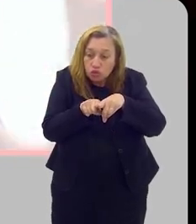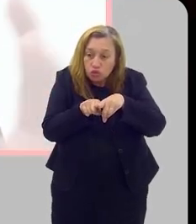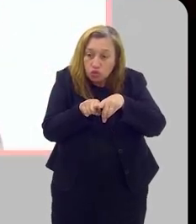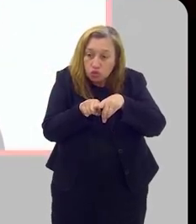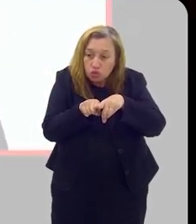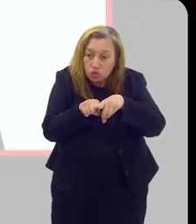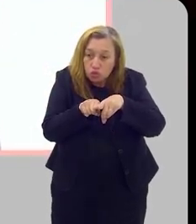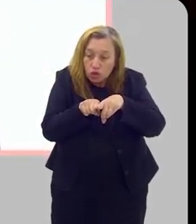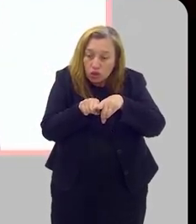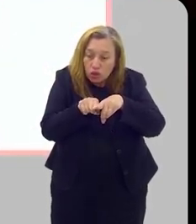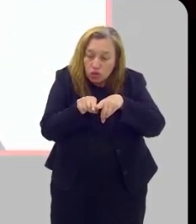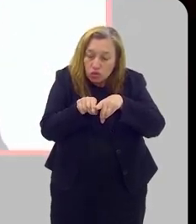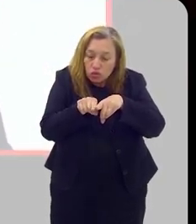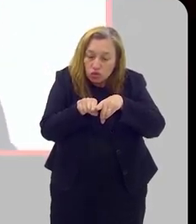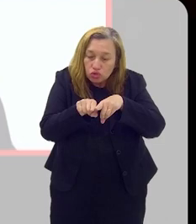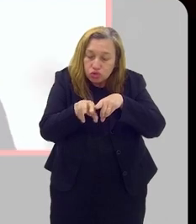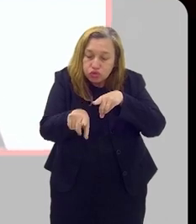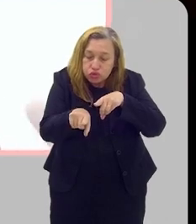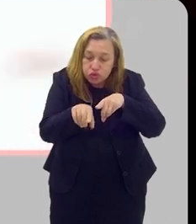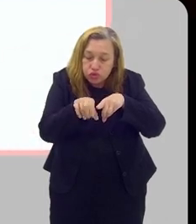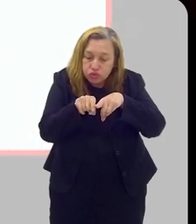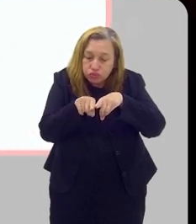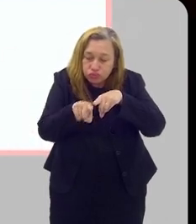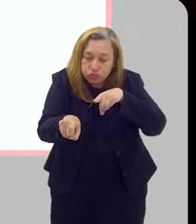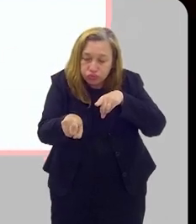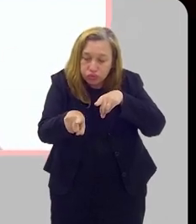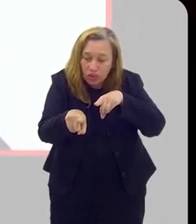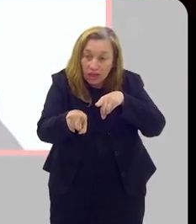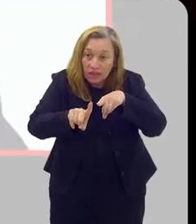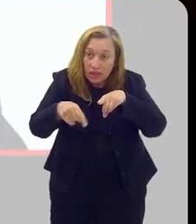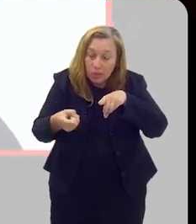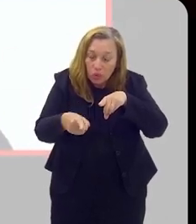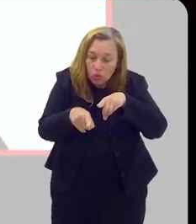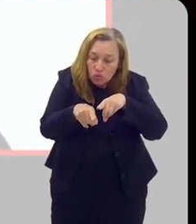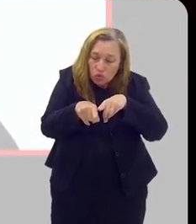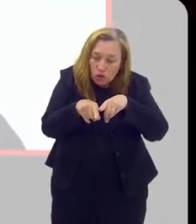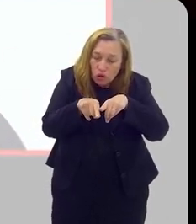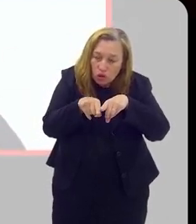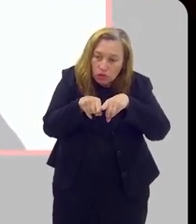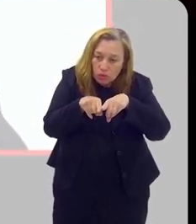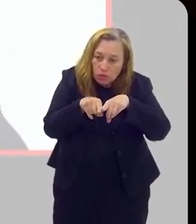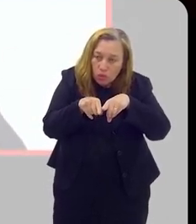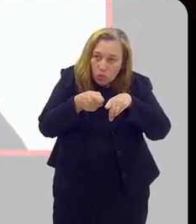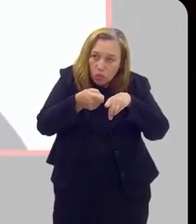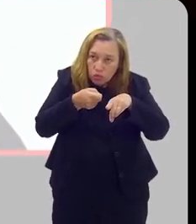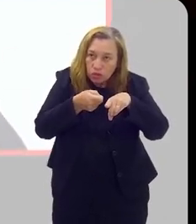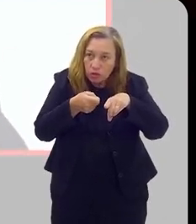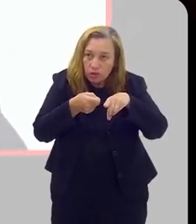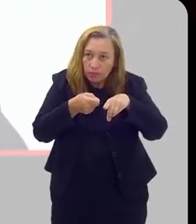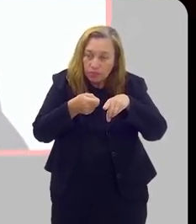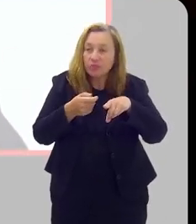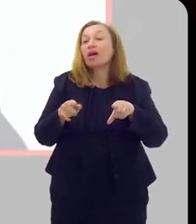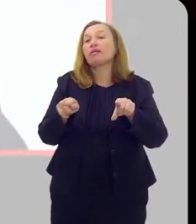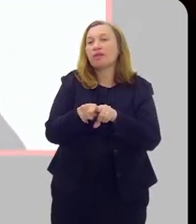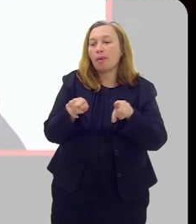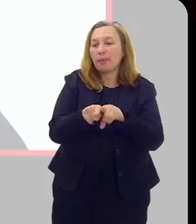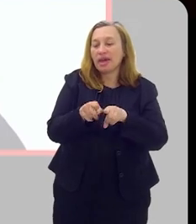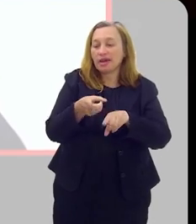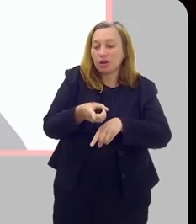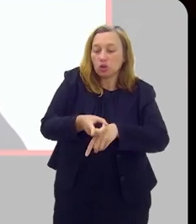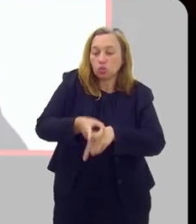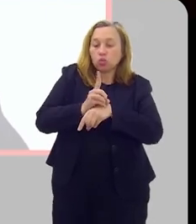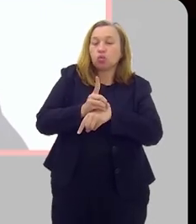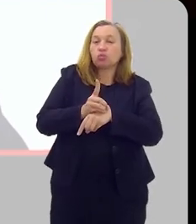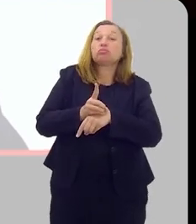esvazia a bexiga, depois ele fecha de novo. Esses nervos acabam controlando o esfínter e principalmente também a ereção,